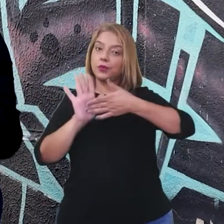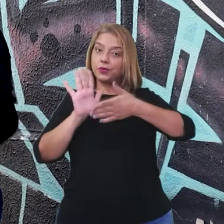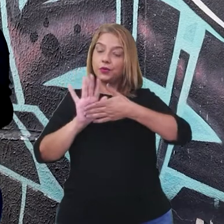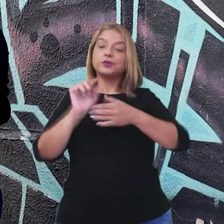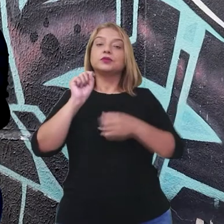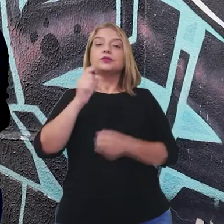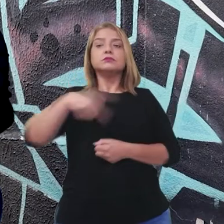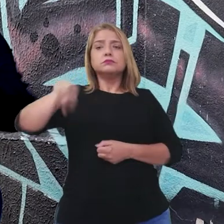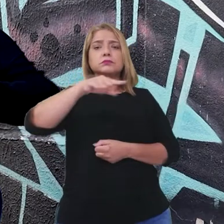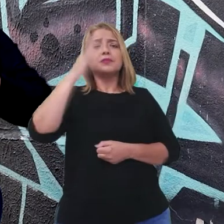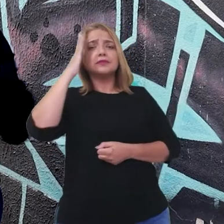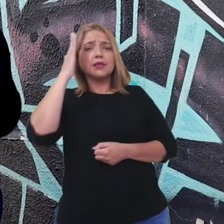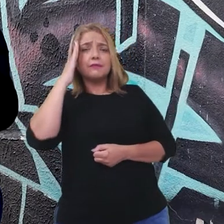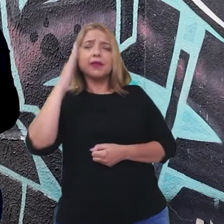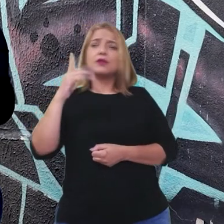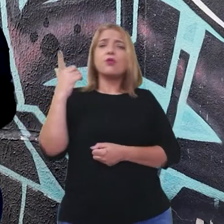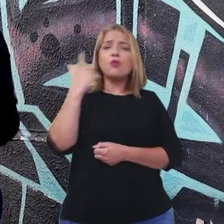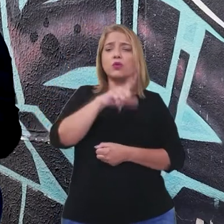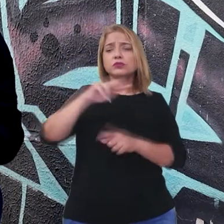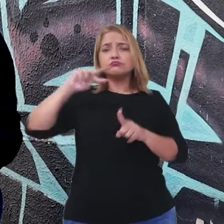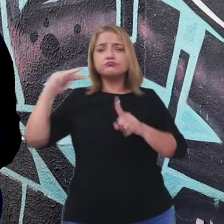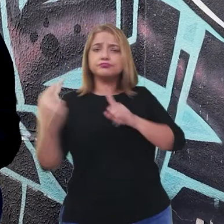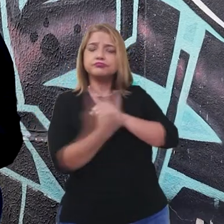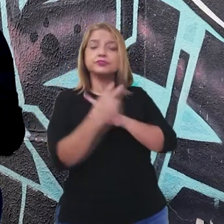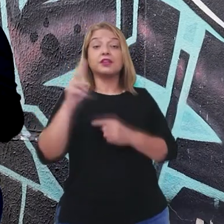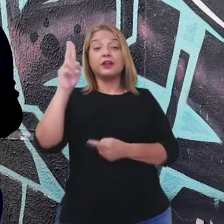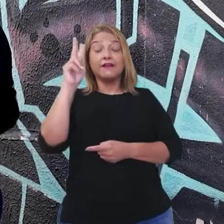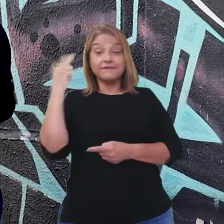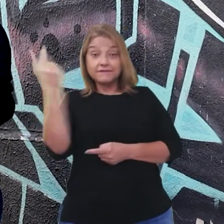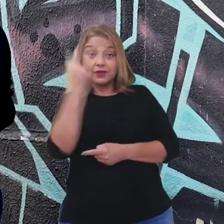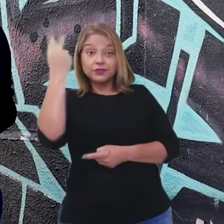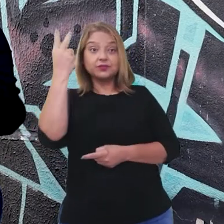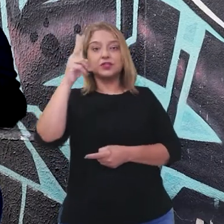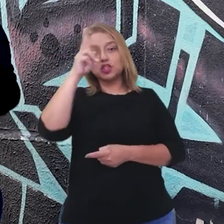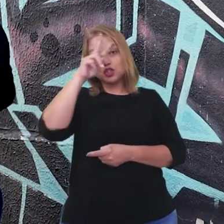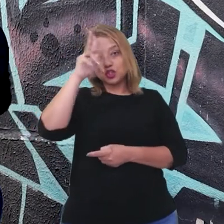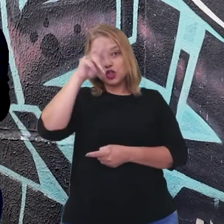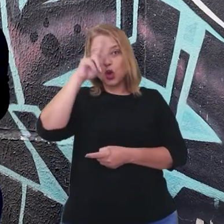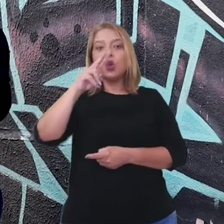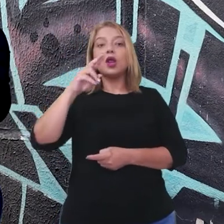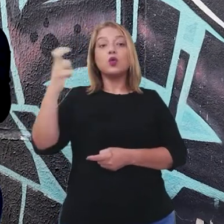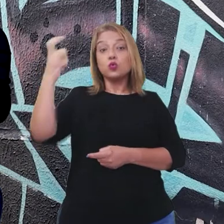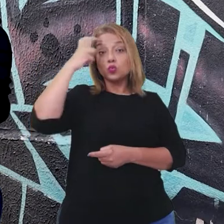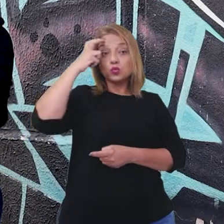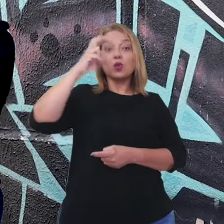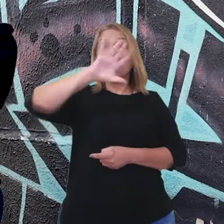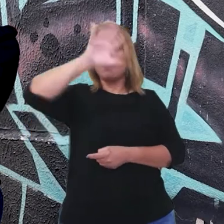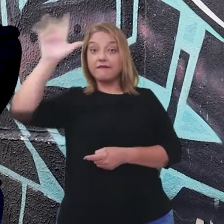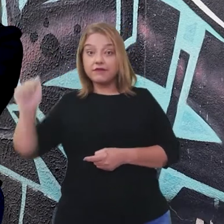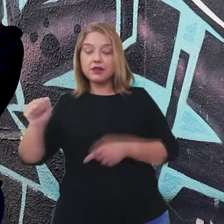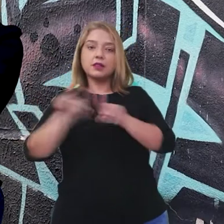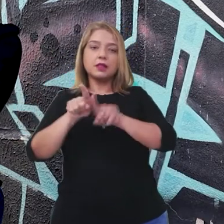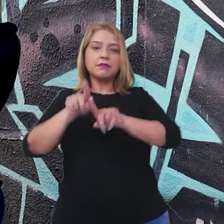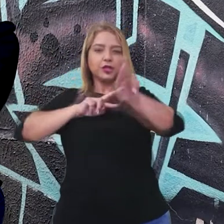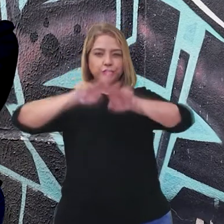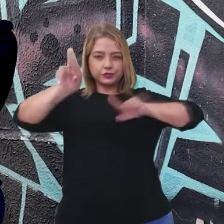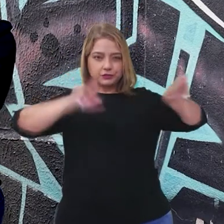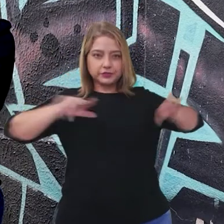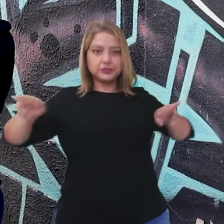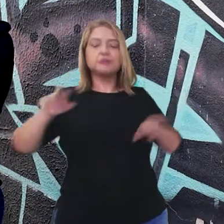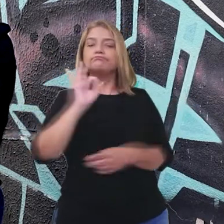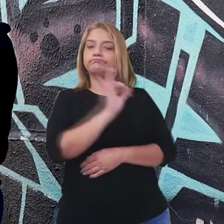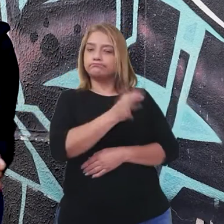acesso, o reconhecimento, a valorização das histórias, da cultura africana e da diversidade. É, pro Isabel,